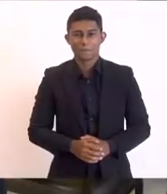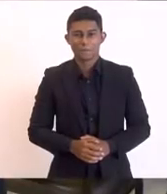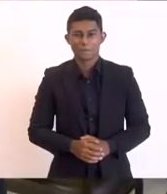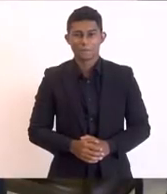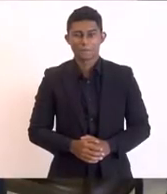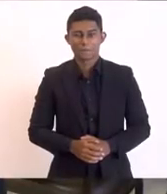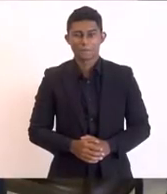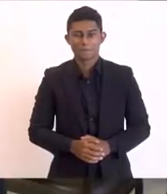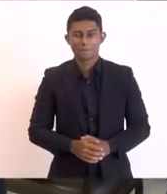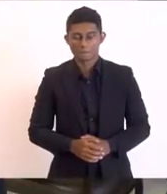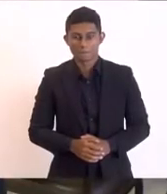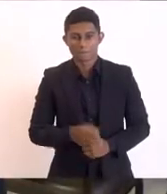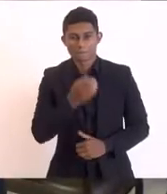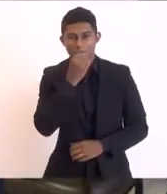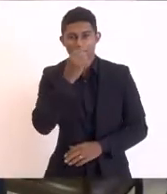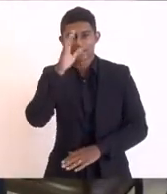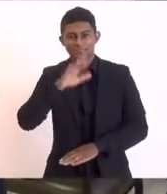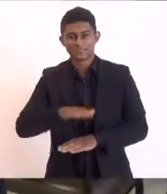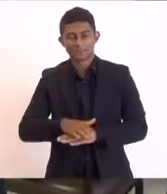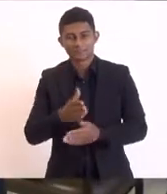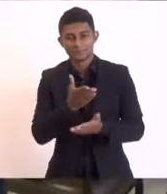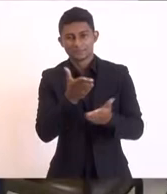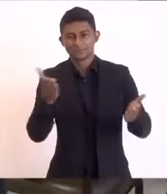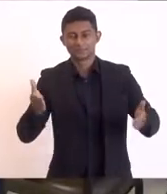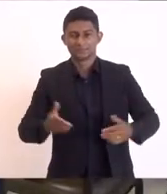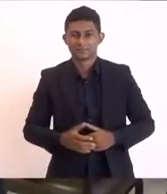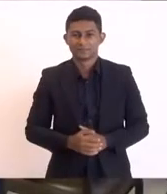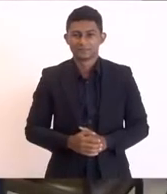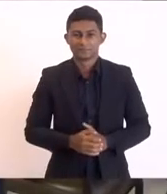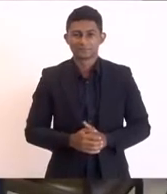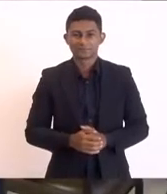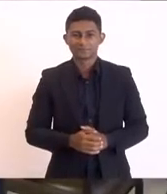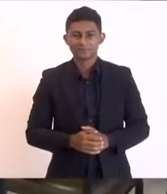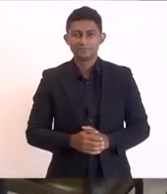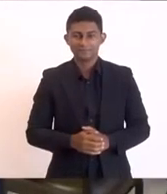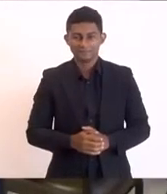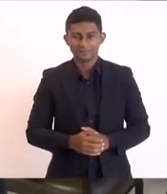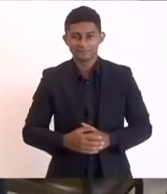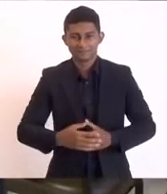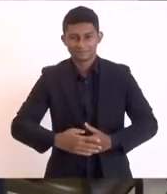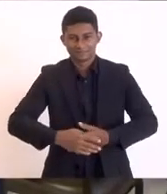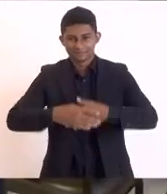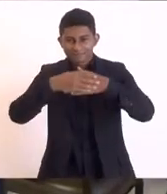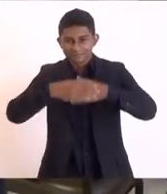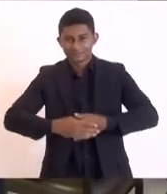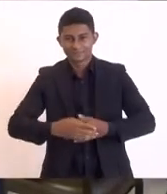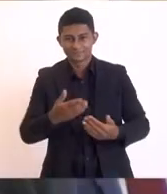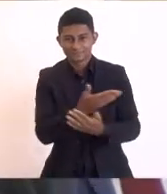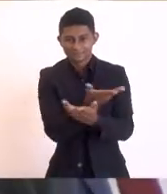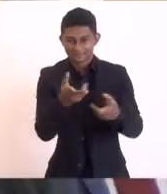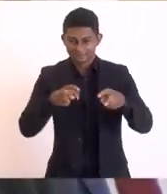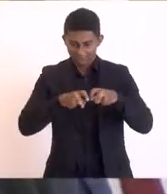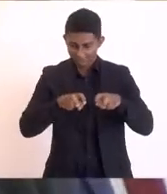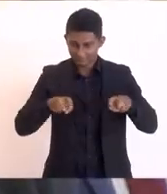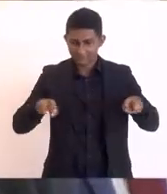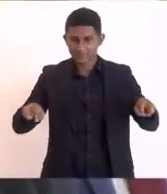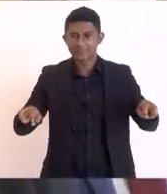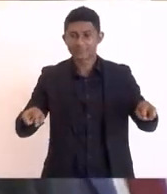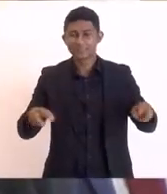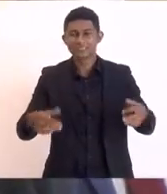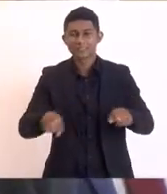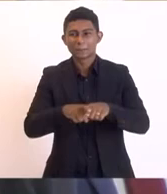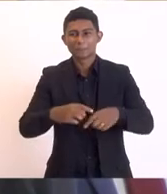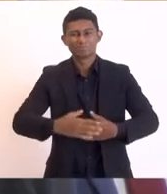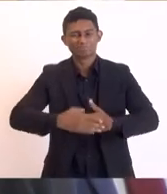boa tarde tarde a todas e a todos cumprimentar aqui toda a mesa uma saudação